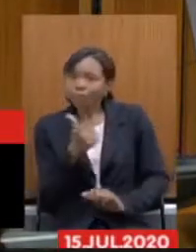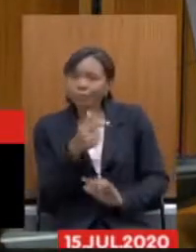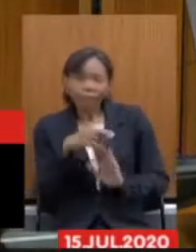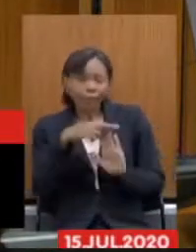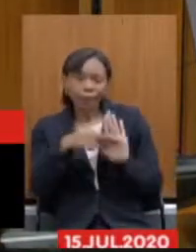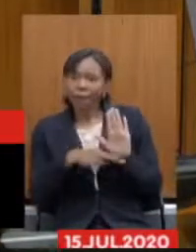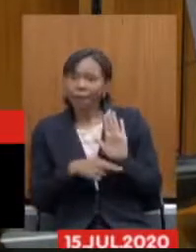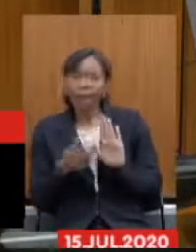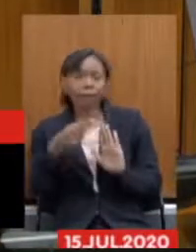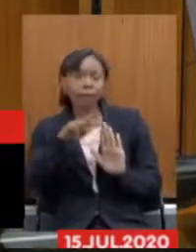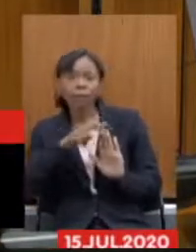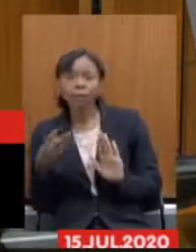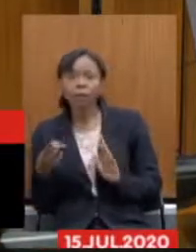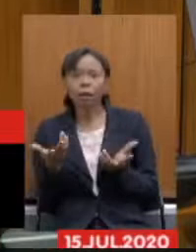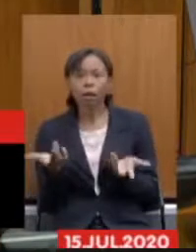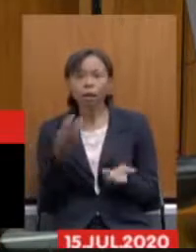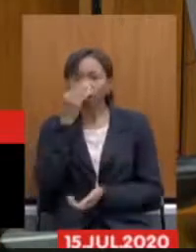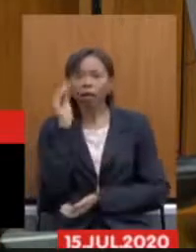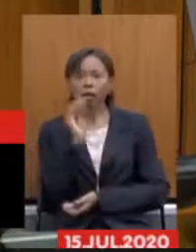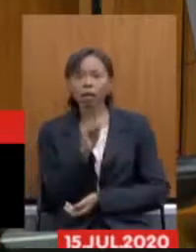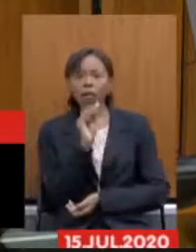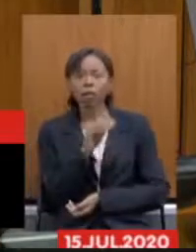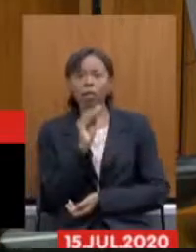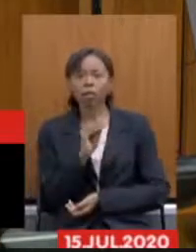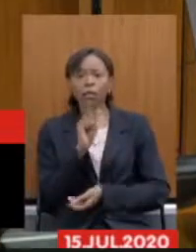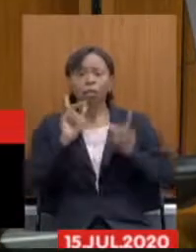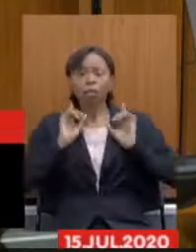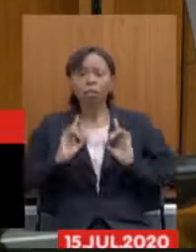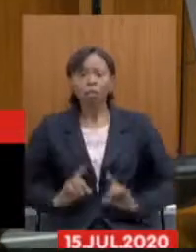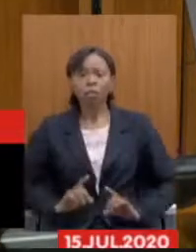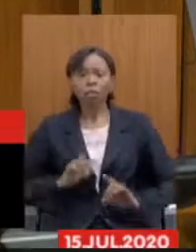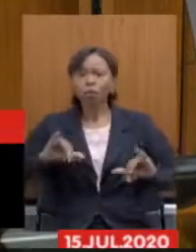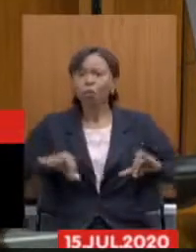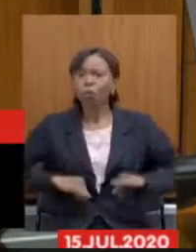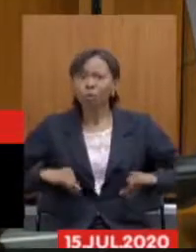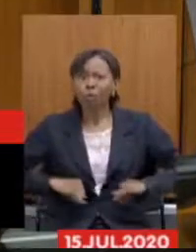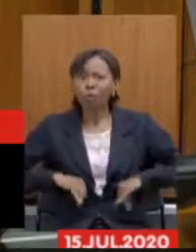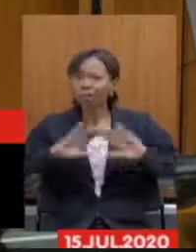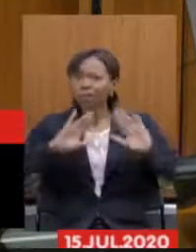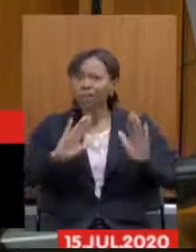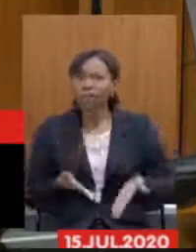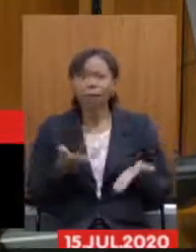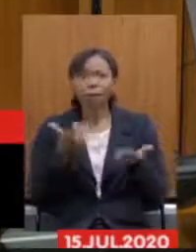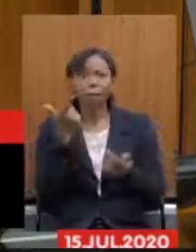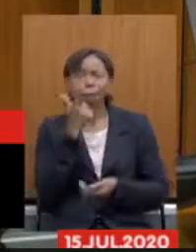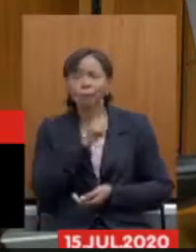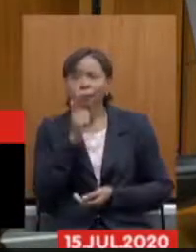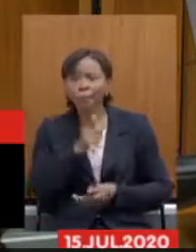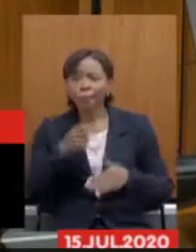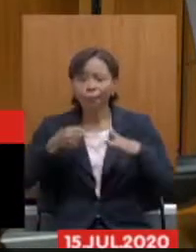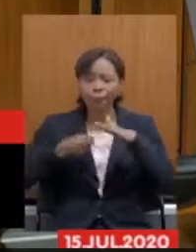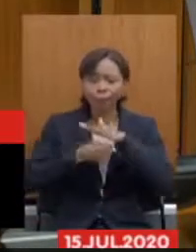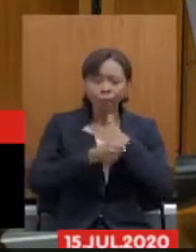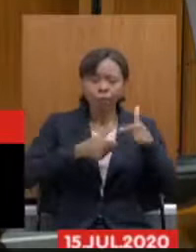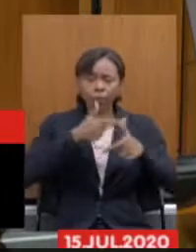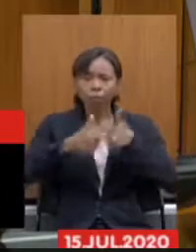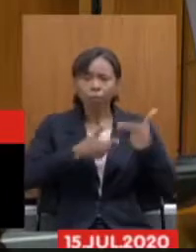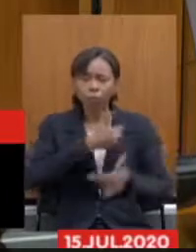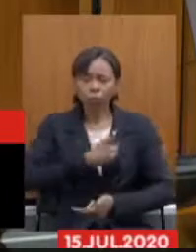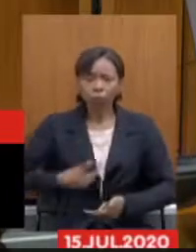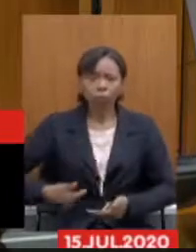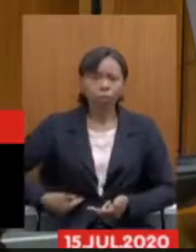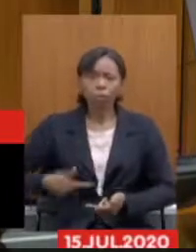eles ignoraram esse público que tanto sofrido é para conseguir ali entrar num serviço público